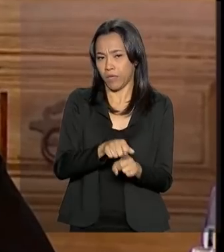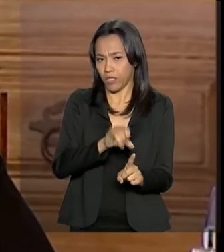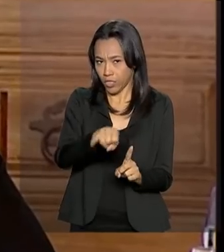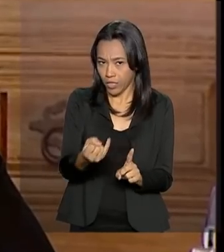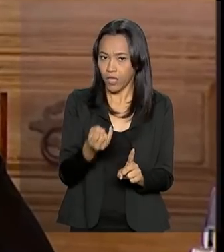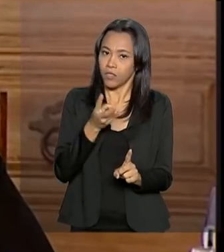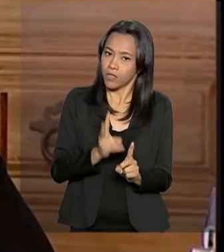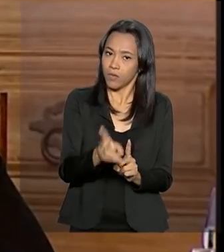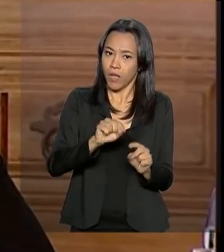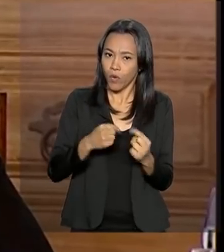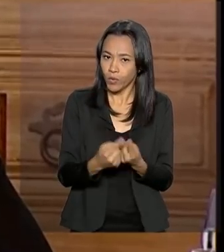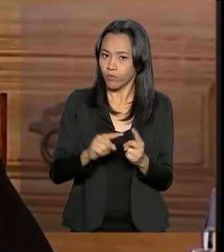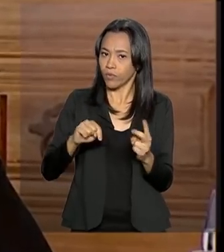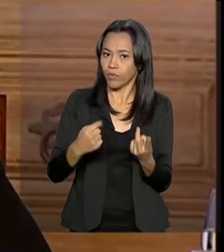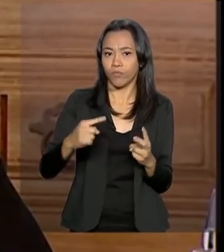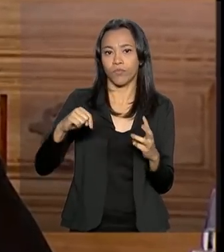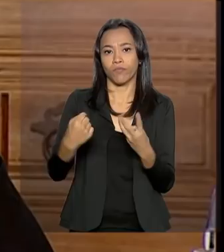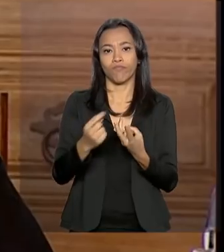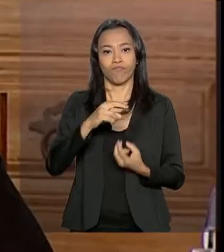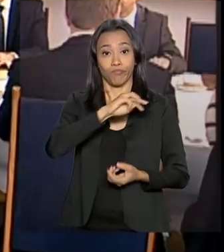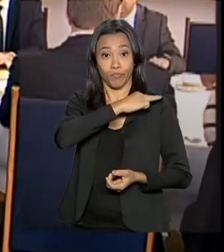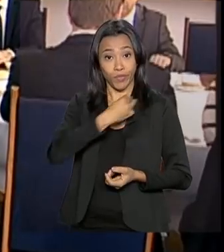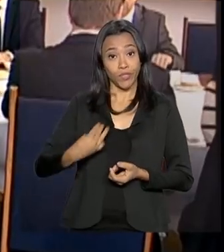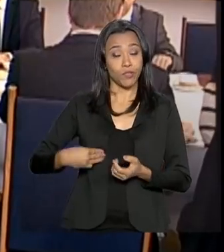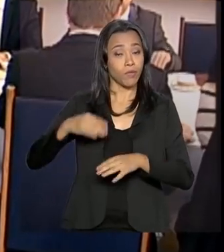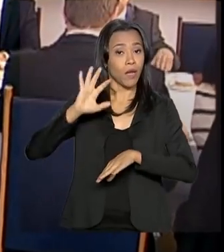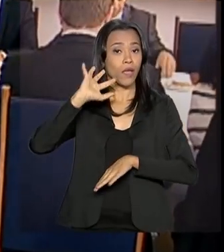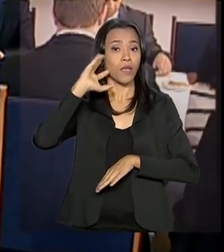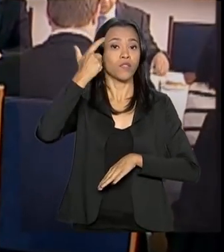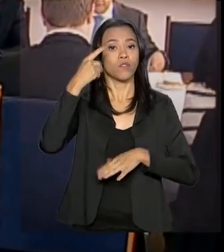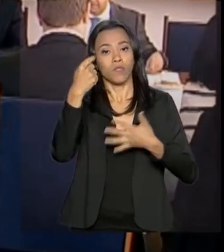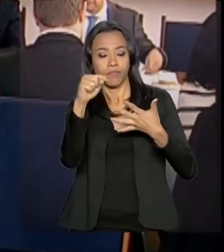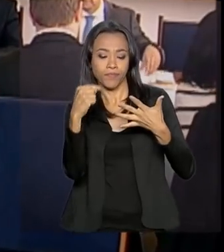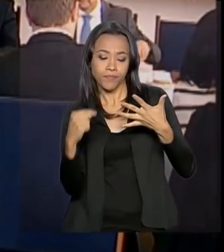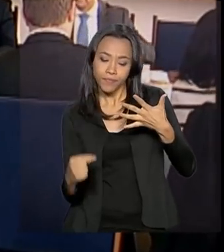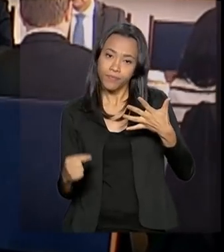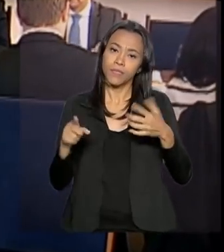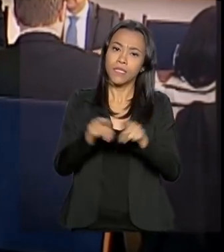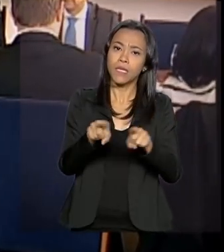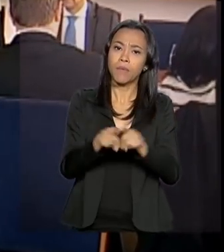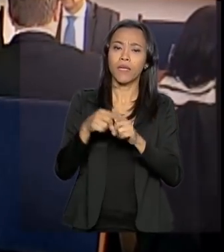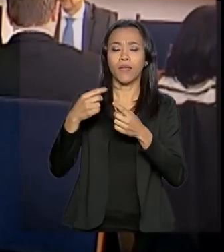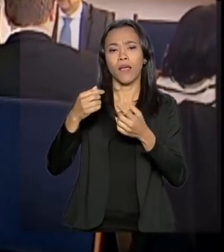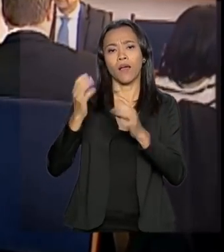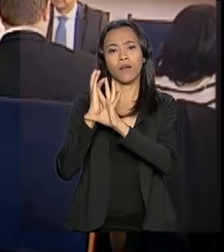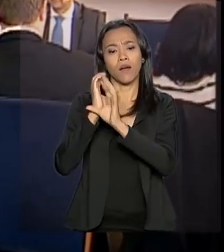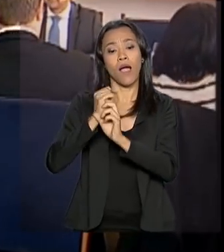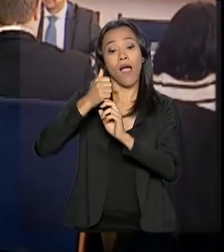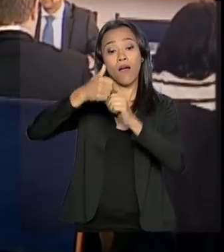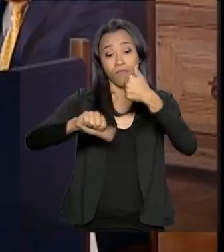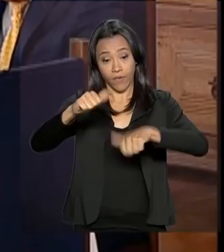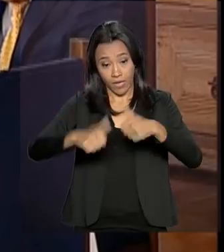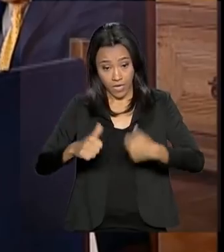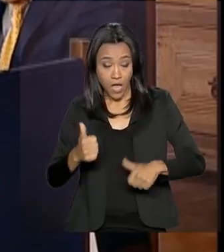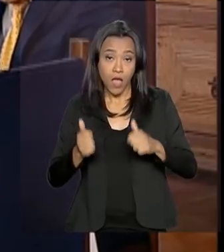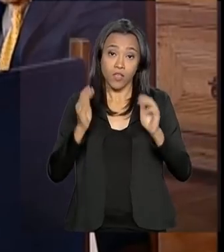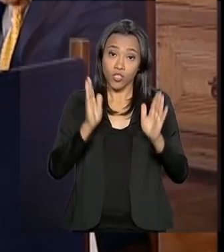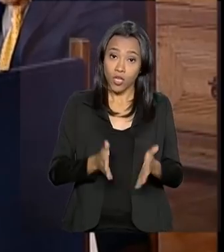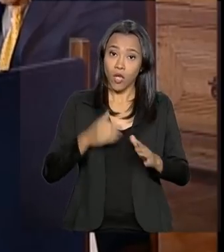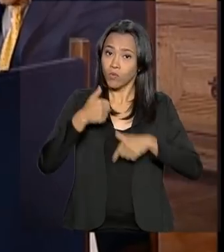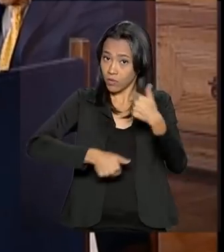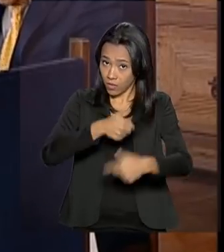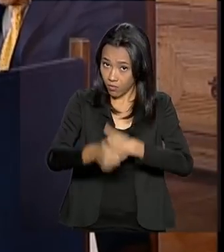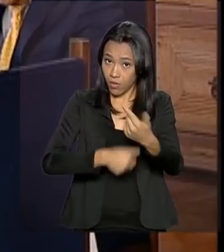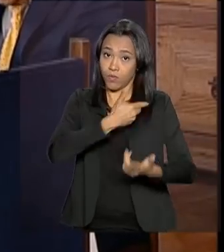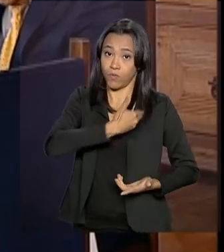com os ministros de Estado para decidir sobre medidas a serem tomadas e também para avaliar ações que já estão sendo postas em prática pelo